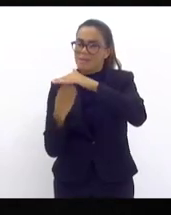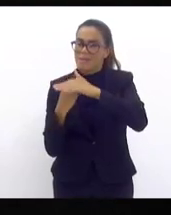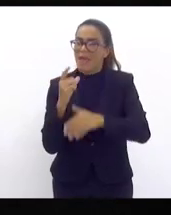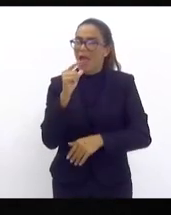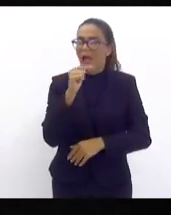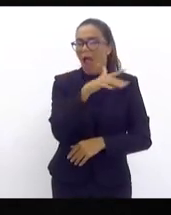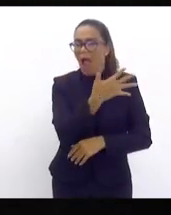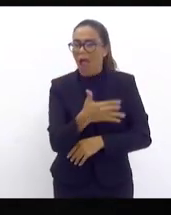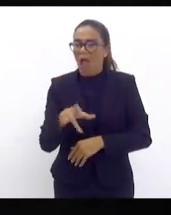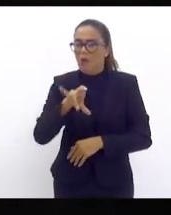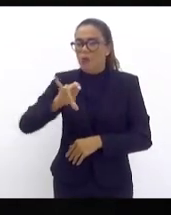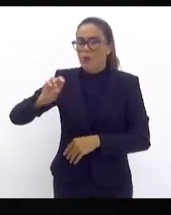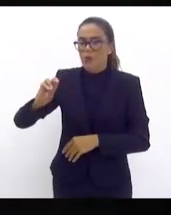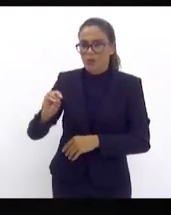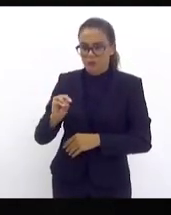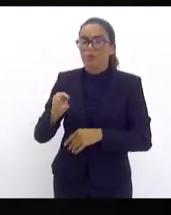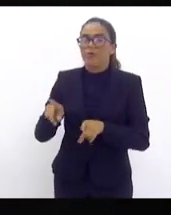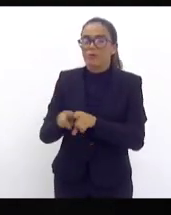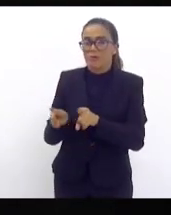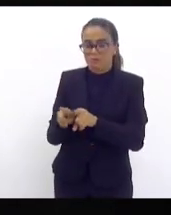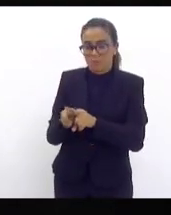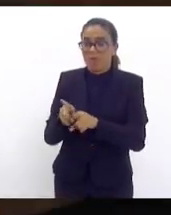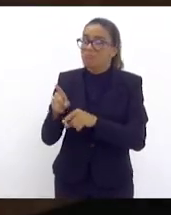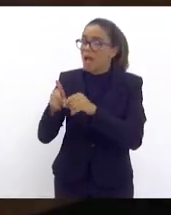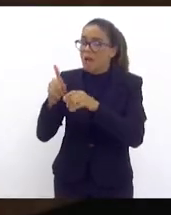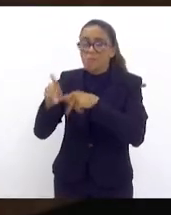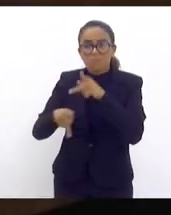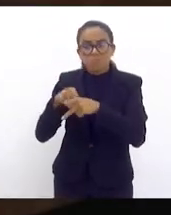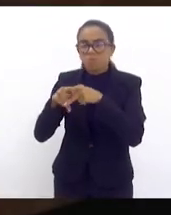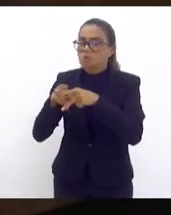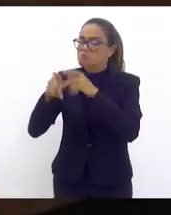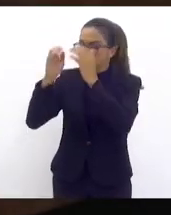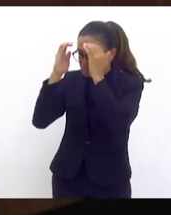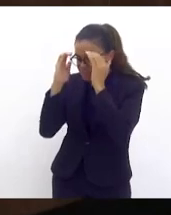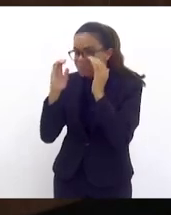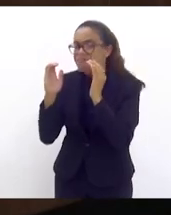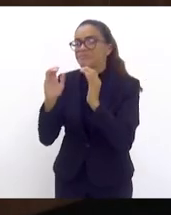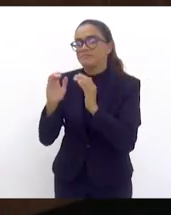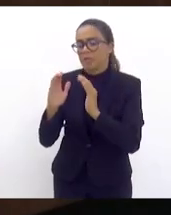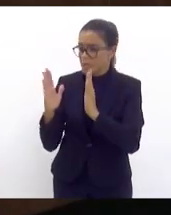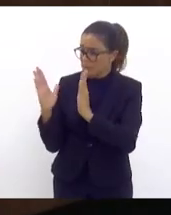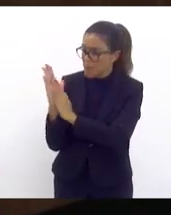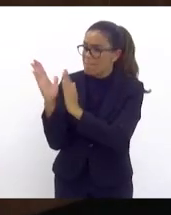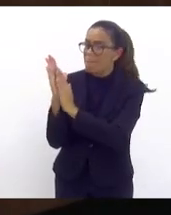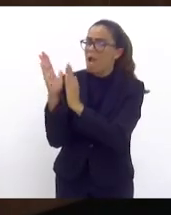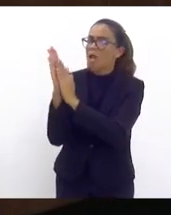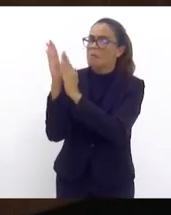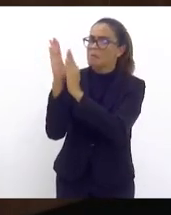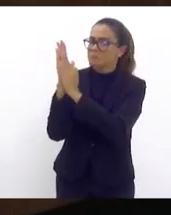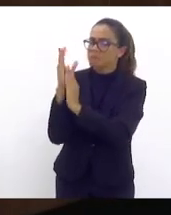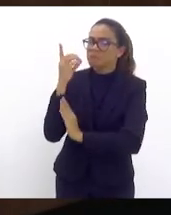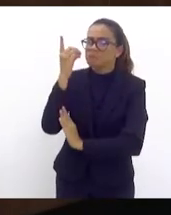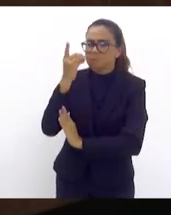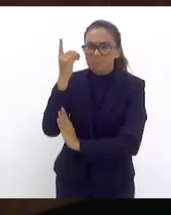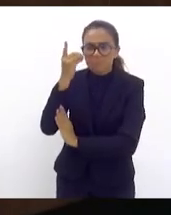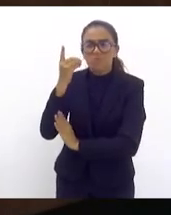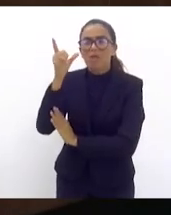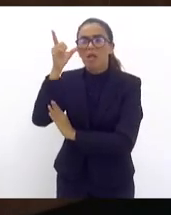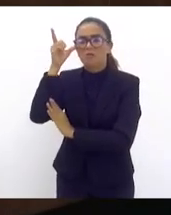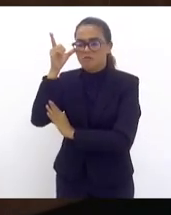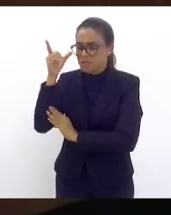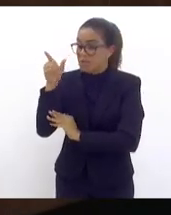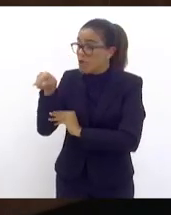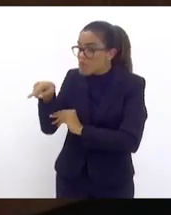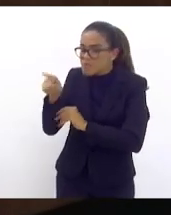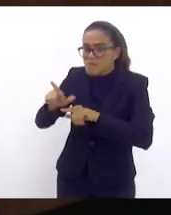e a rede de esgoto para que a população tenha dignidade estarei presente e para te parabenizar pela iniciativa isso que você está fazendo é